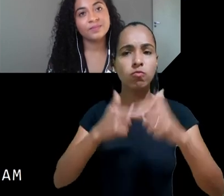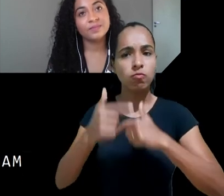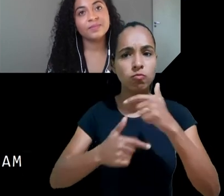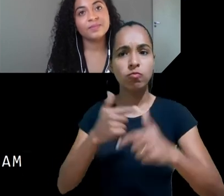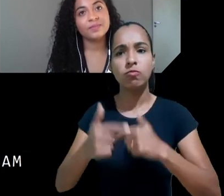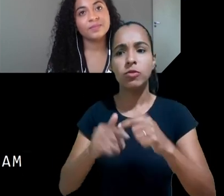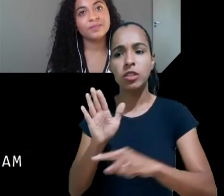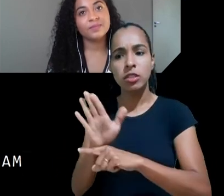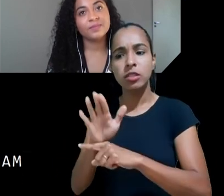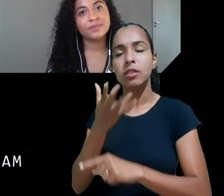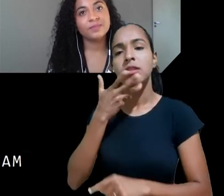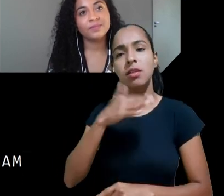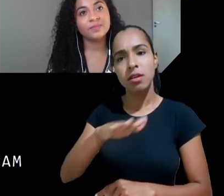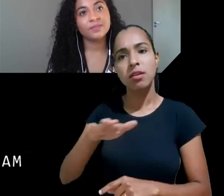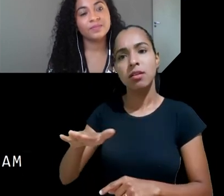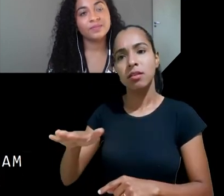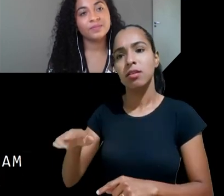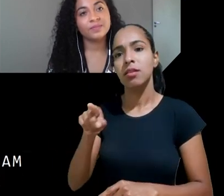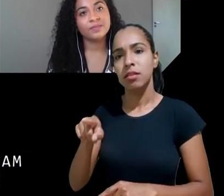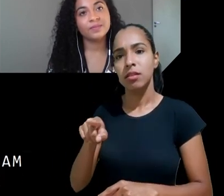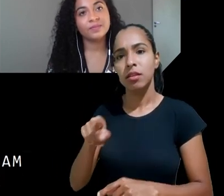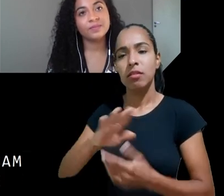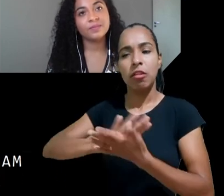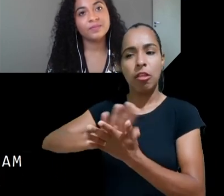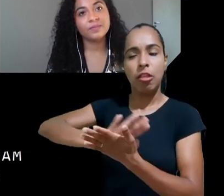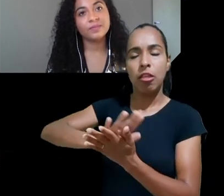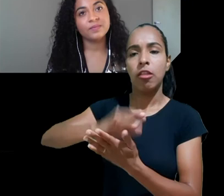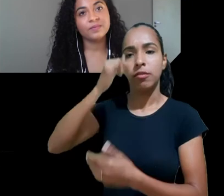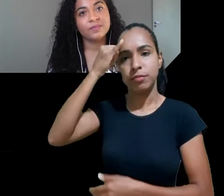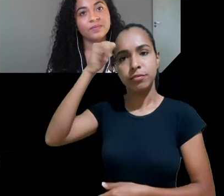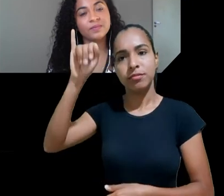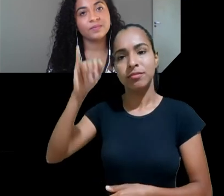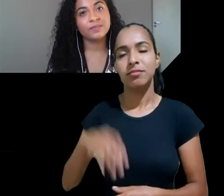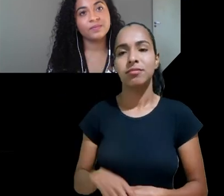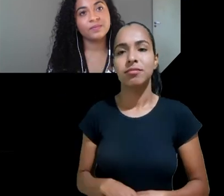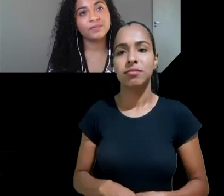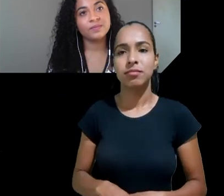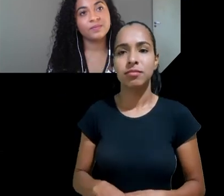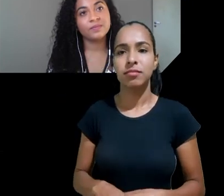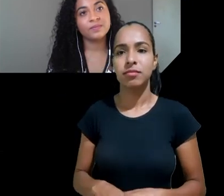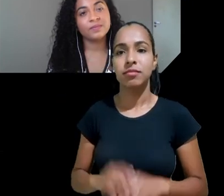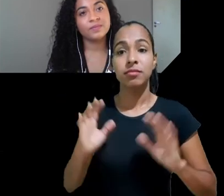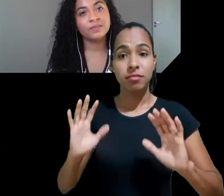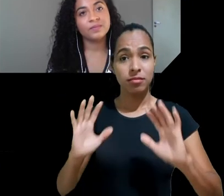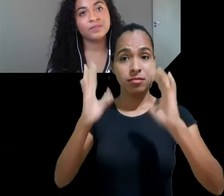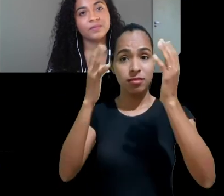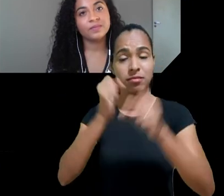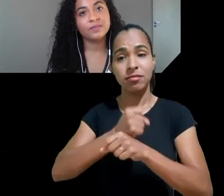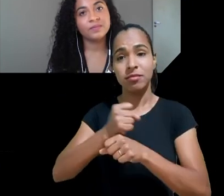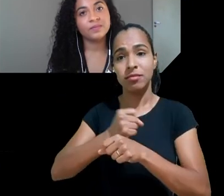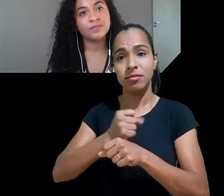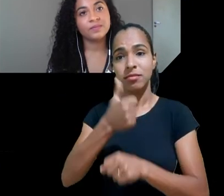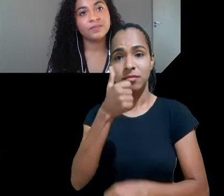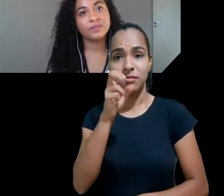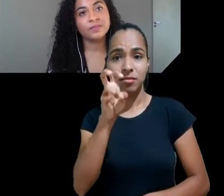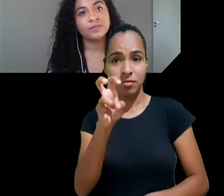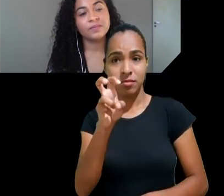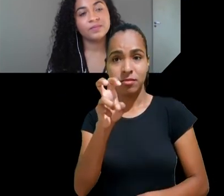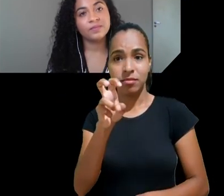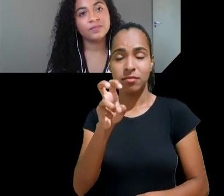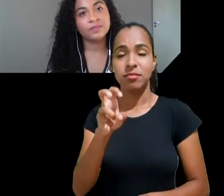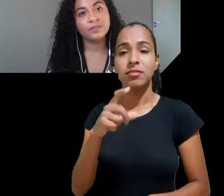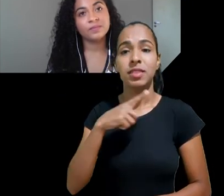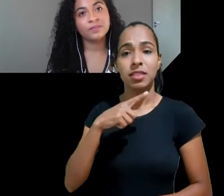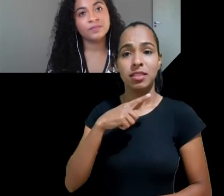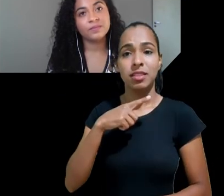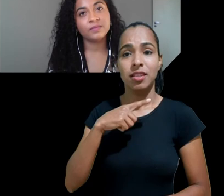de exploração comercial infantil e já que esse evento celebra os 15 anos de existência do nosso programa também não poderíamos deixar de fazer